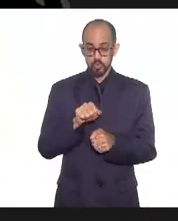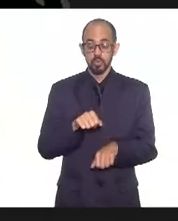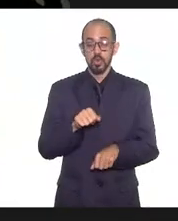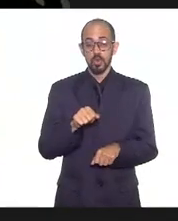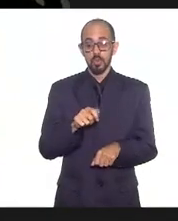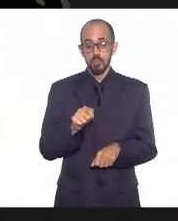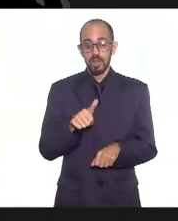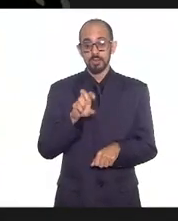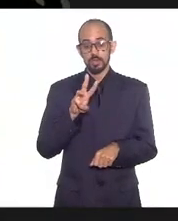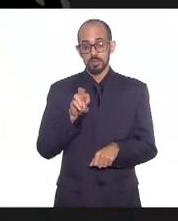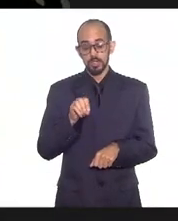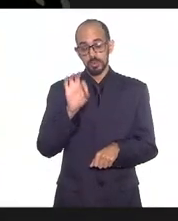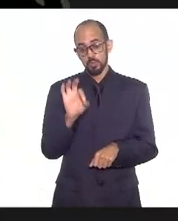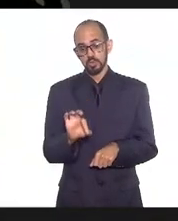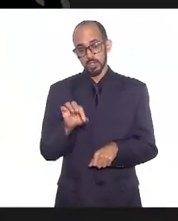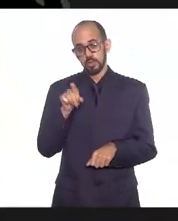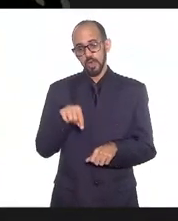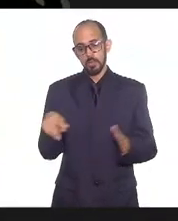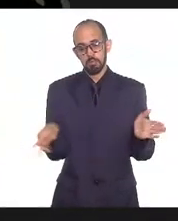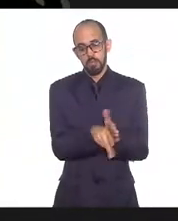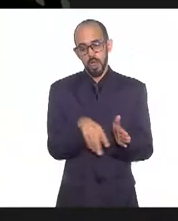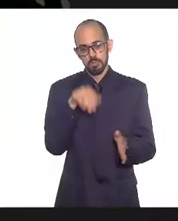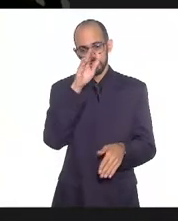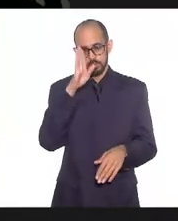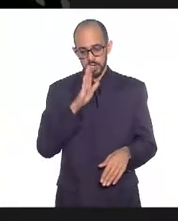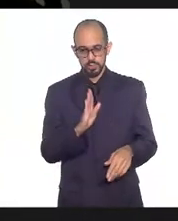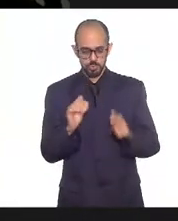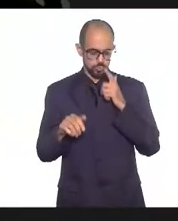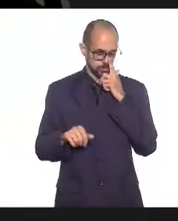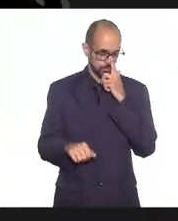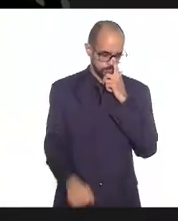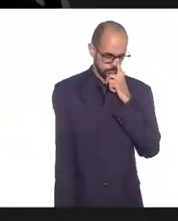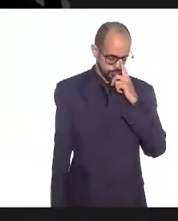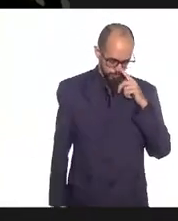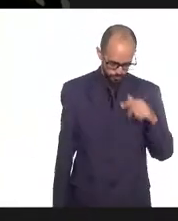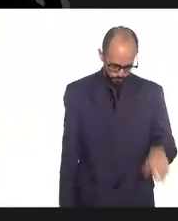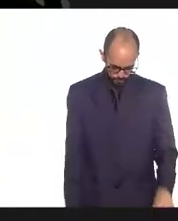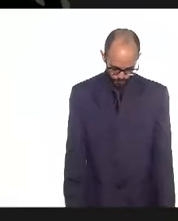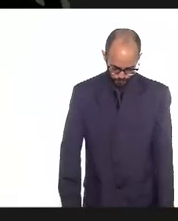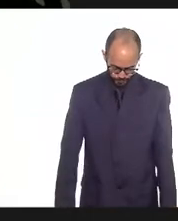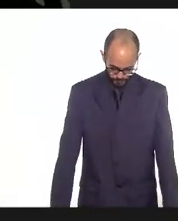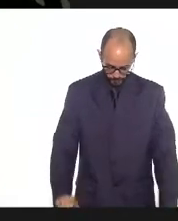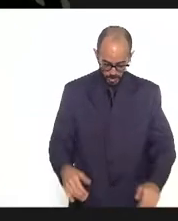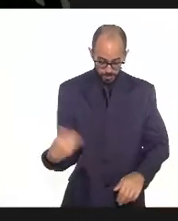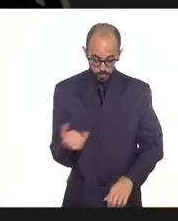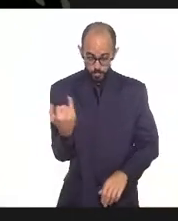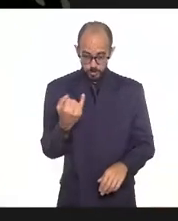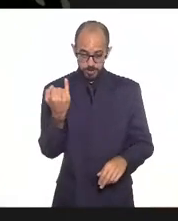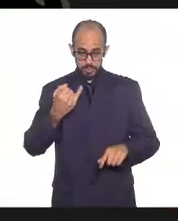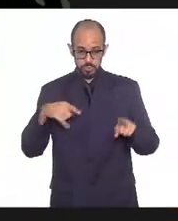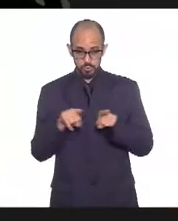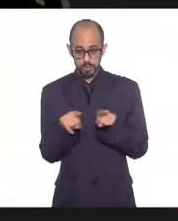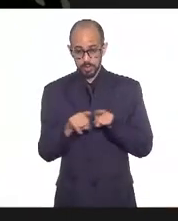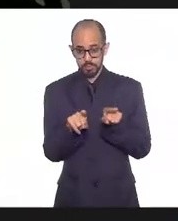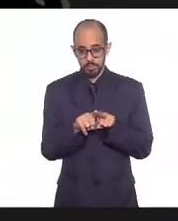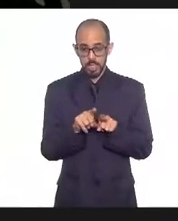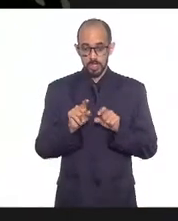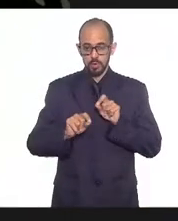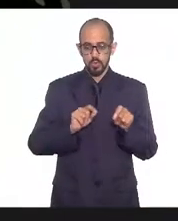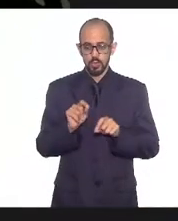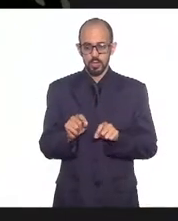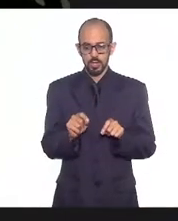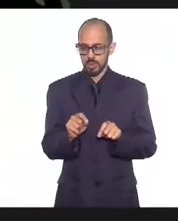mortes por Covid no mundo aconteceram aqui no Brasil. Dito isso, pessoal, é importantíssimo que a gente